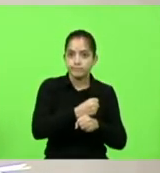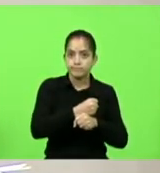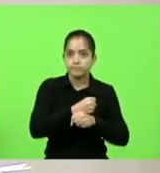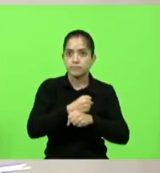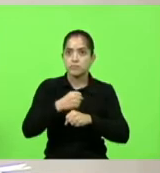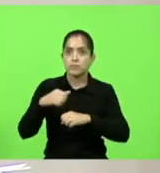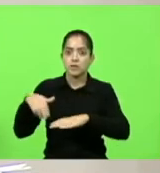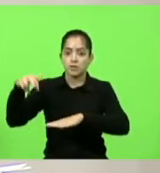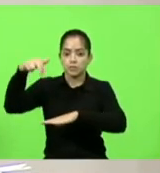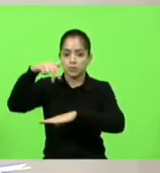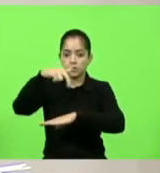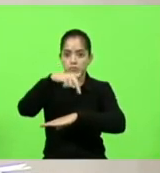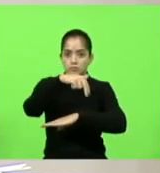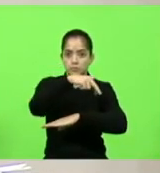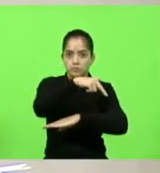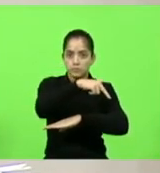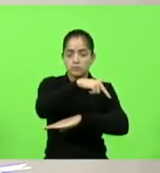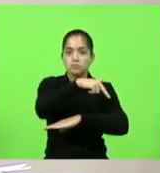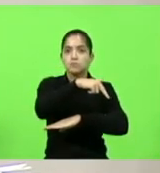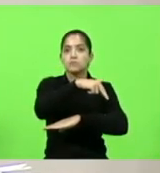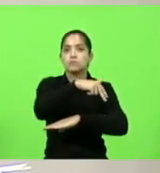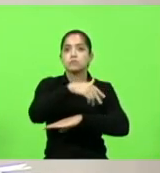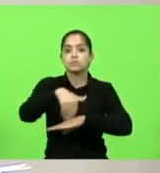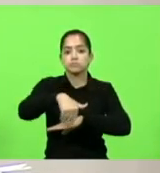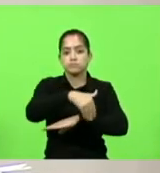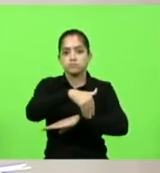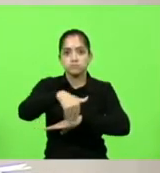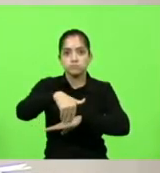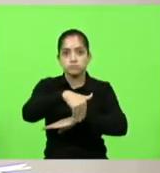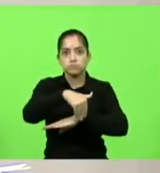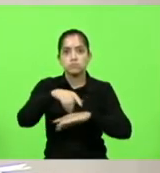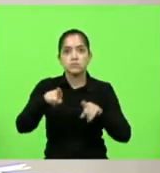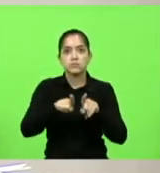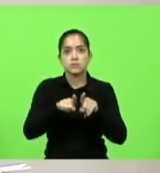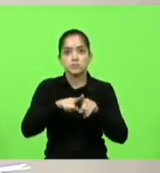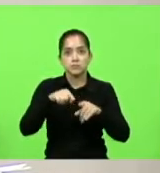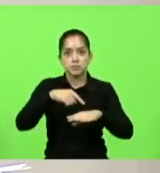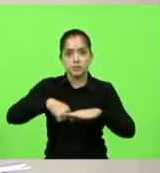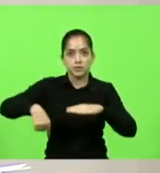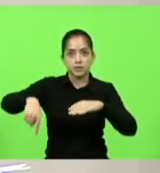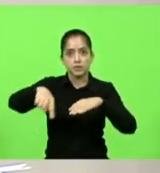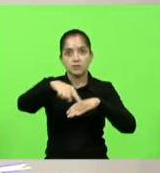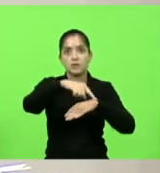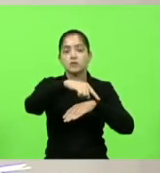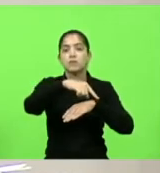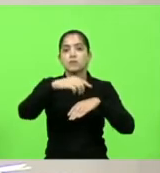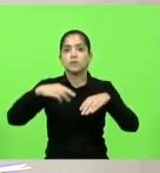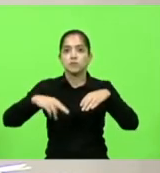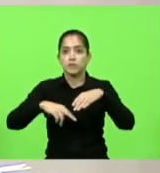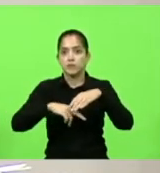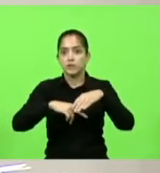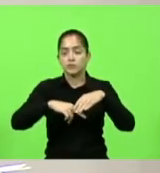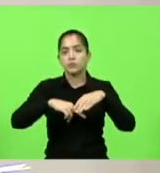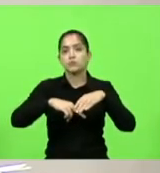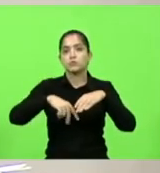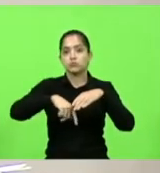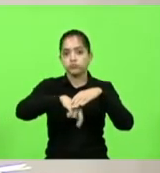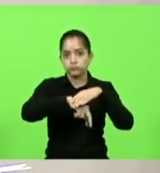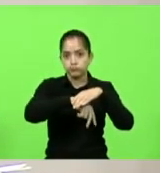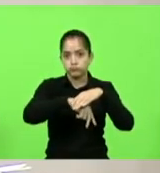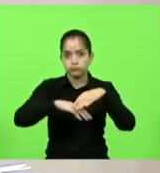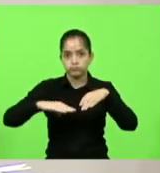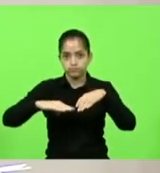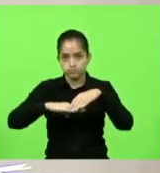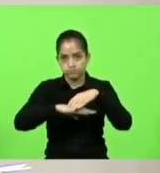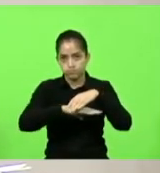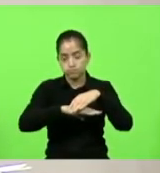para pedestres, bem como de um viaduto na BR-282, quilômetro 343, próximo ao